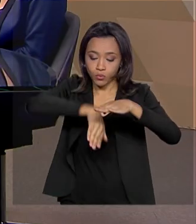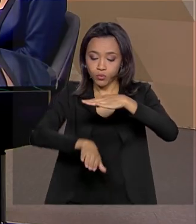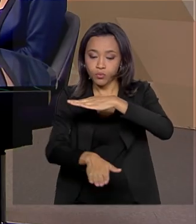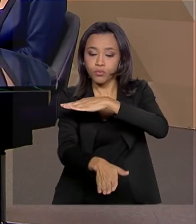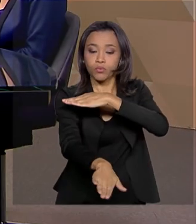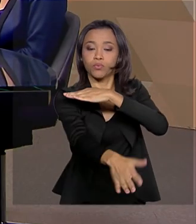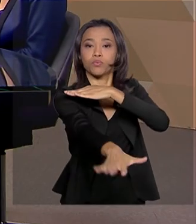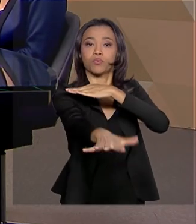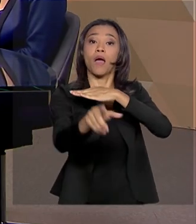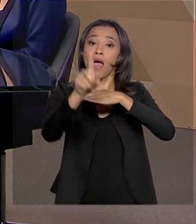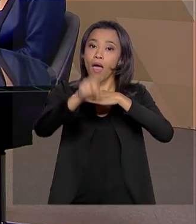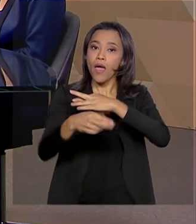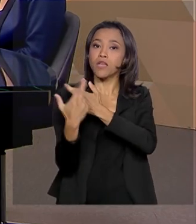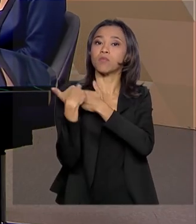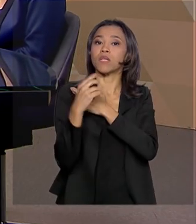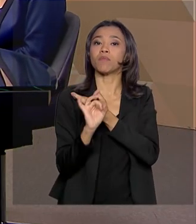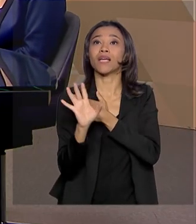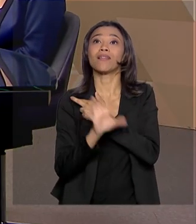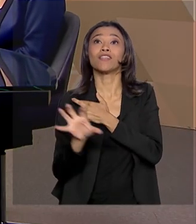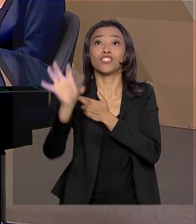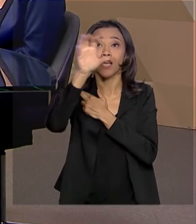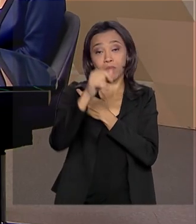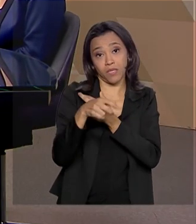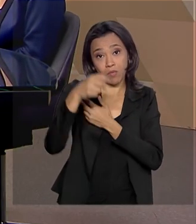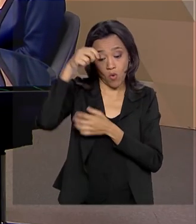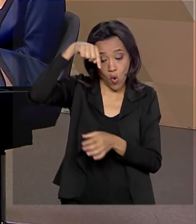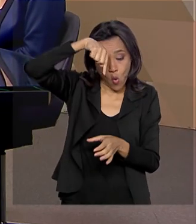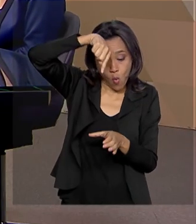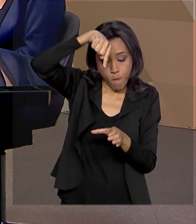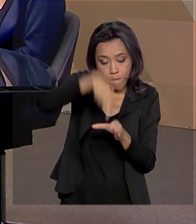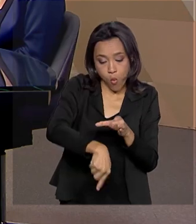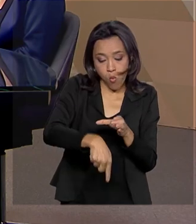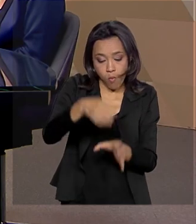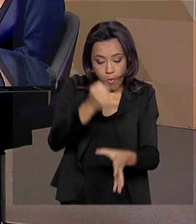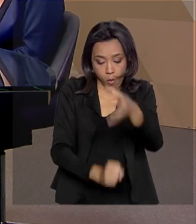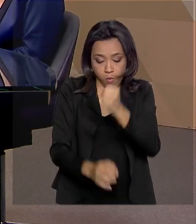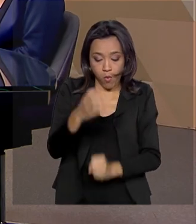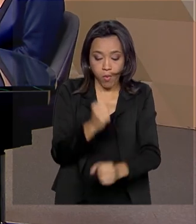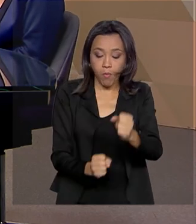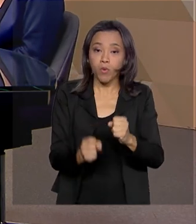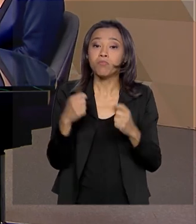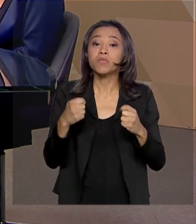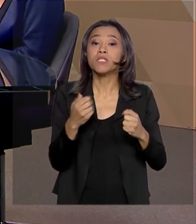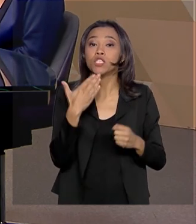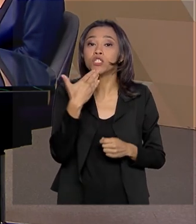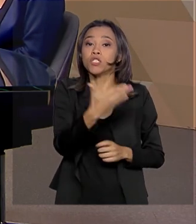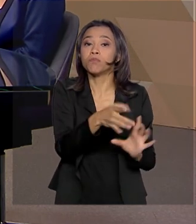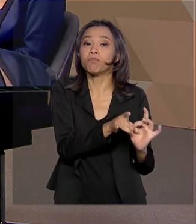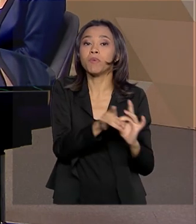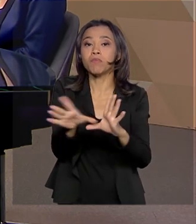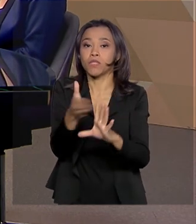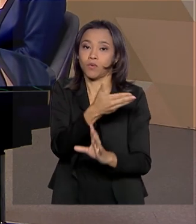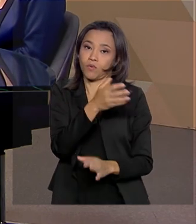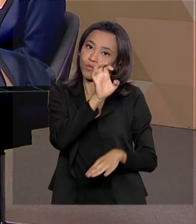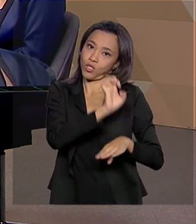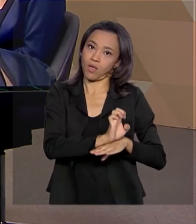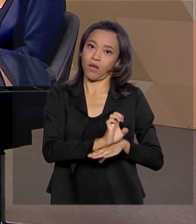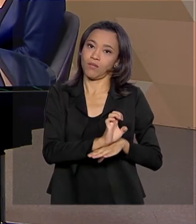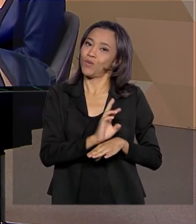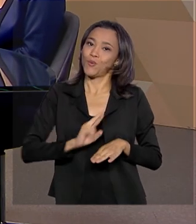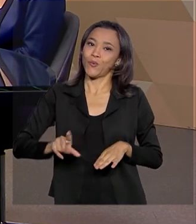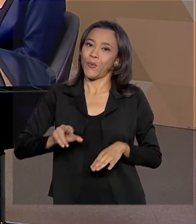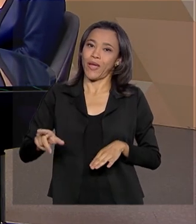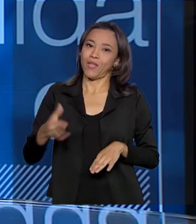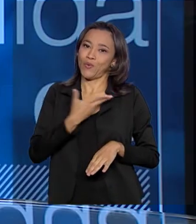Então, se precisa furar um poço, precisa autorização estadual, não da Agência Nacional de Águas. Mas, de toda sorte,